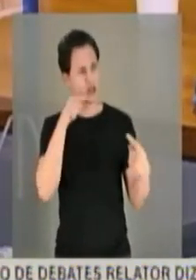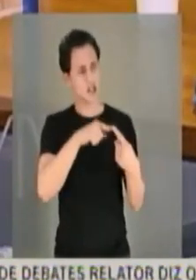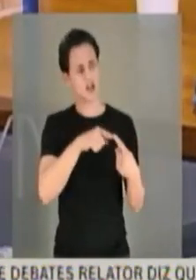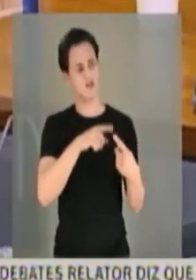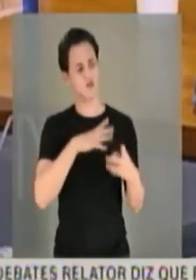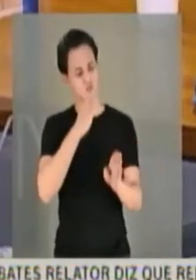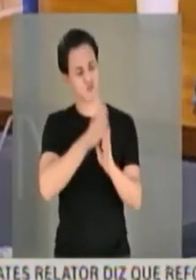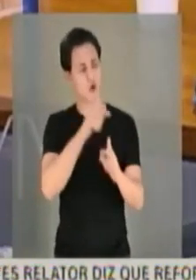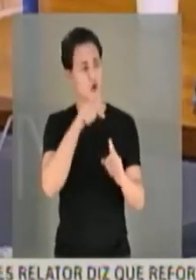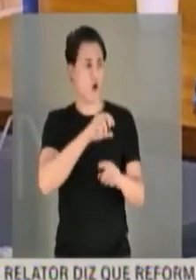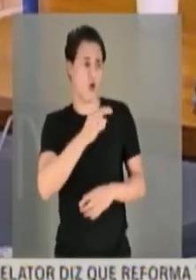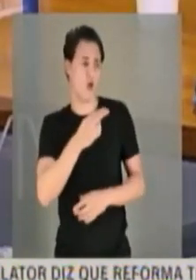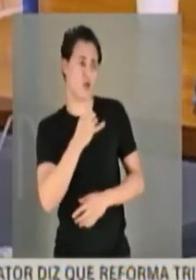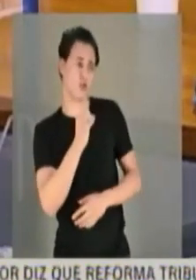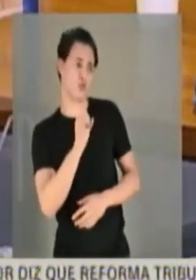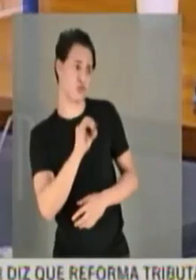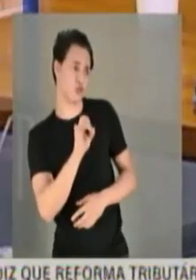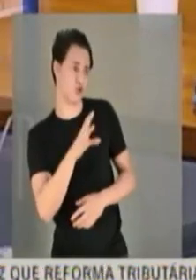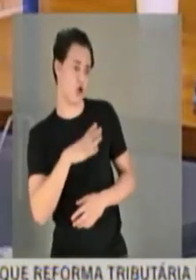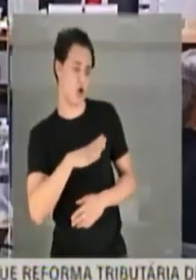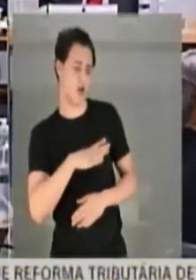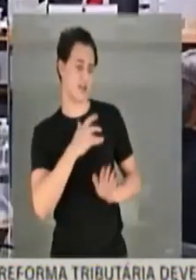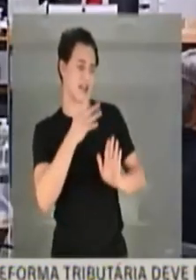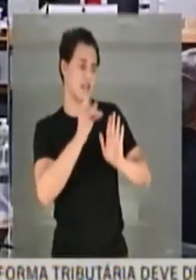conclusão ou se baseou apenas nos dados do IBGE?